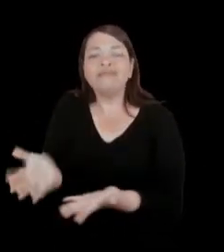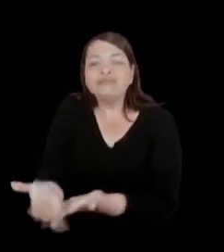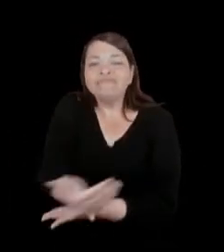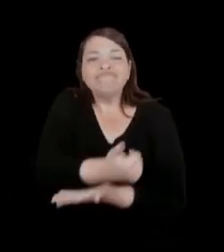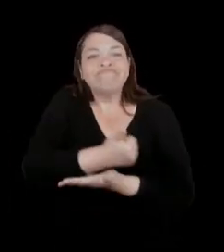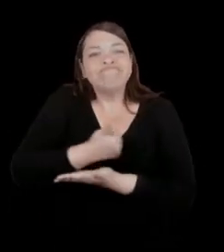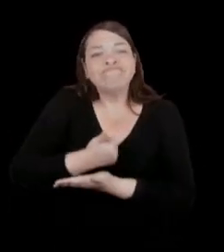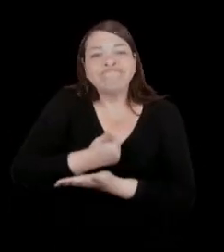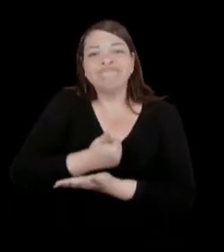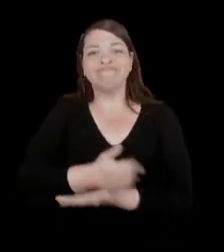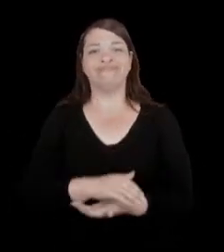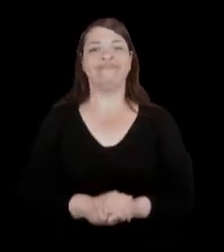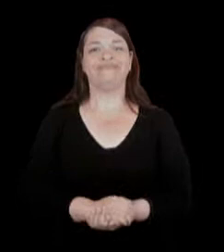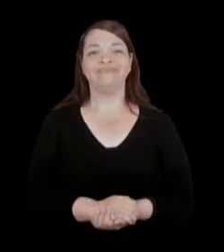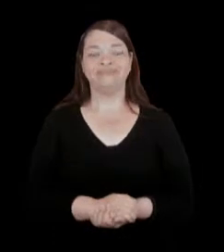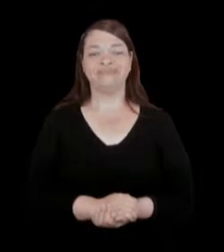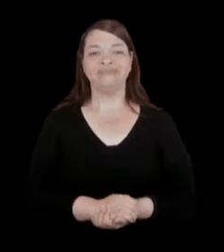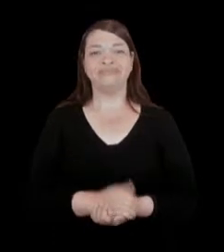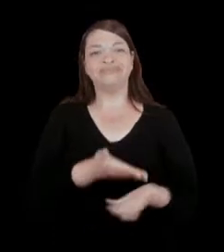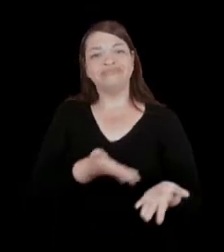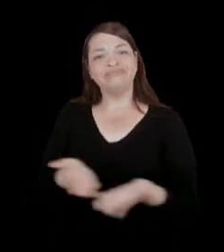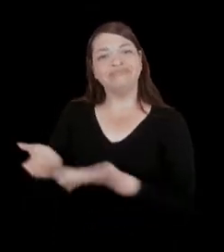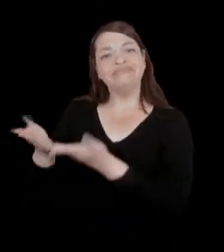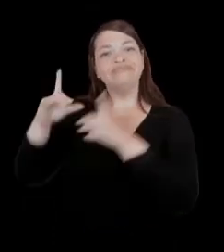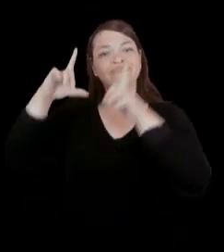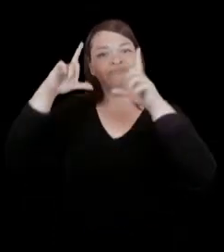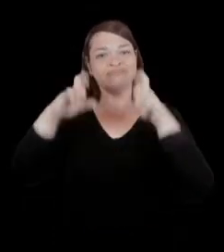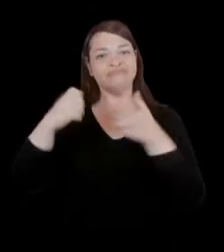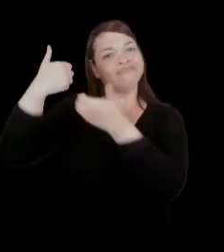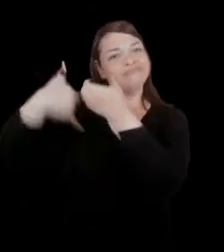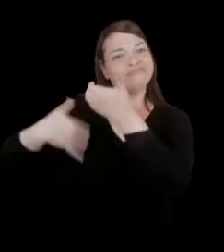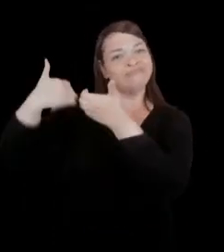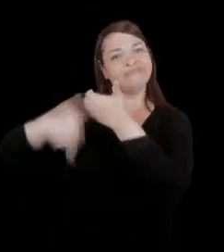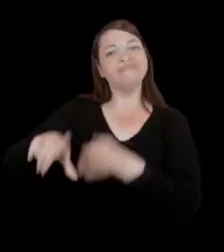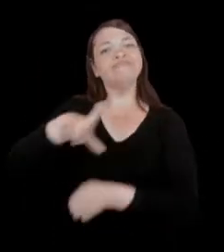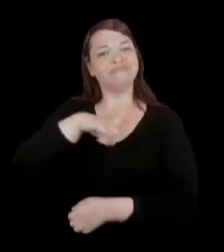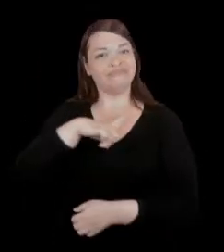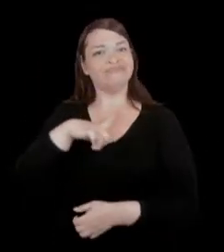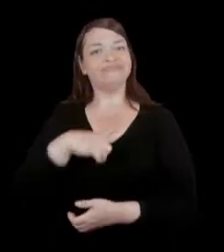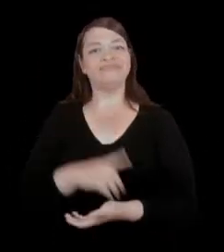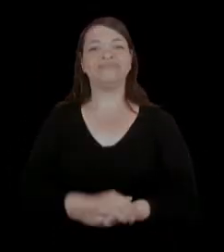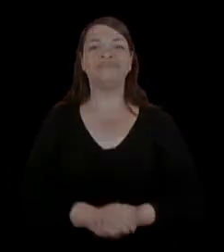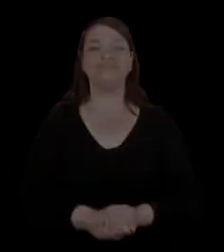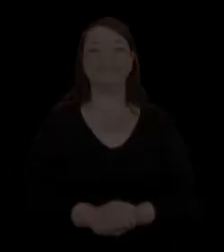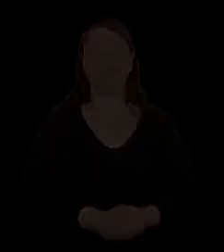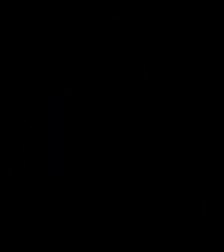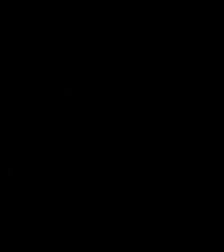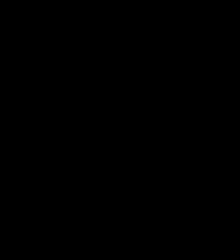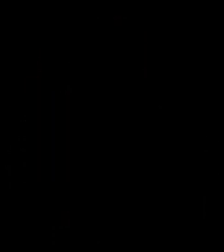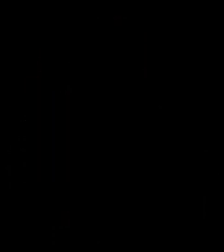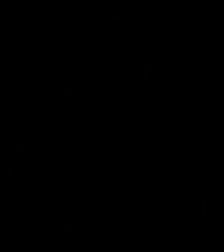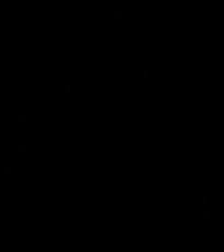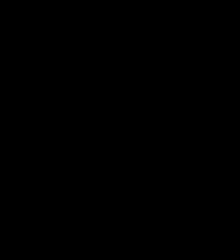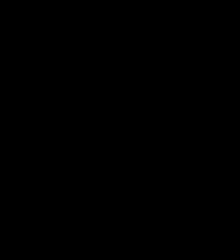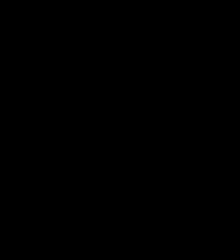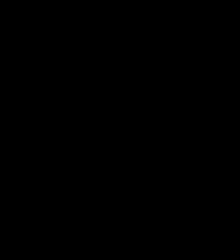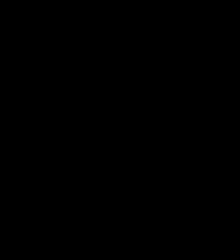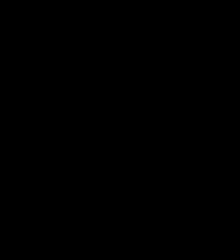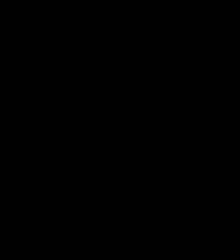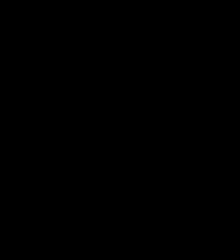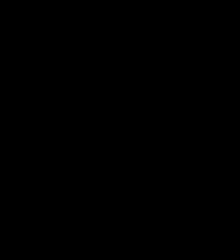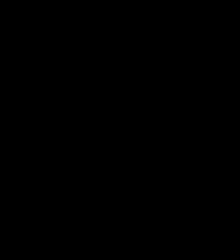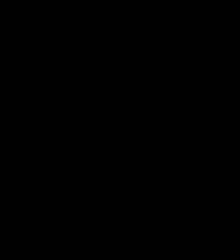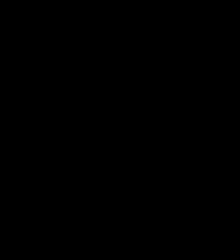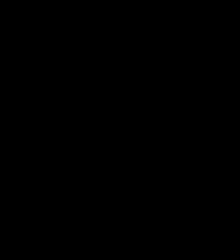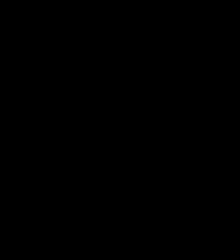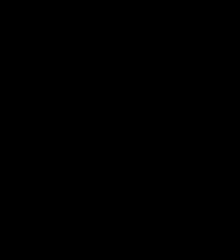recepção é um longo corredor grande e iluminado. O piso é de cimento queimado. Do lado direito tem um grande balcão branco e retangular. Duas